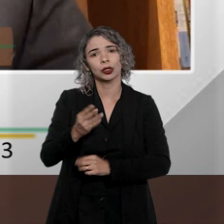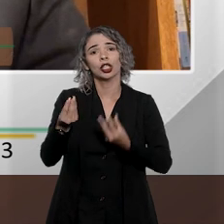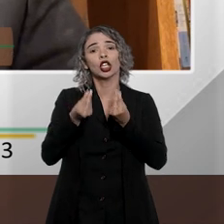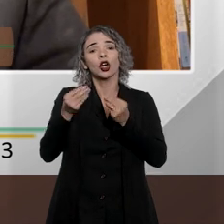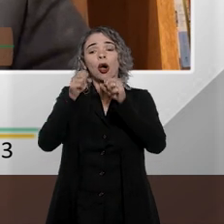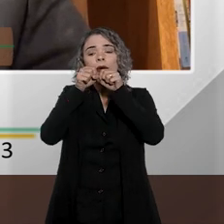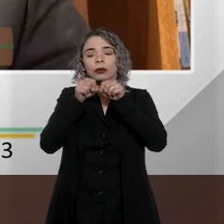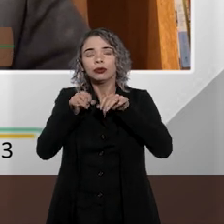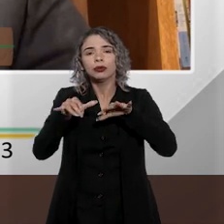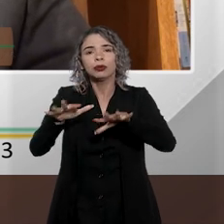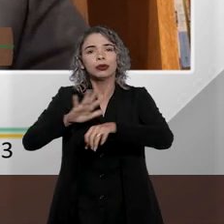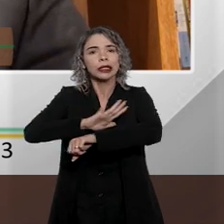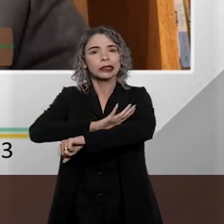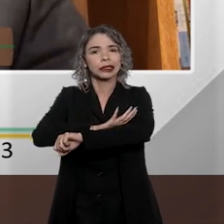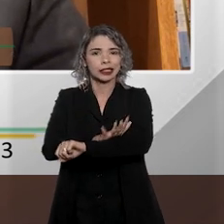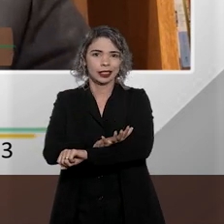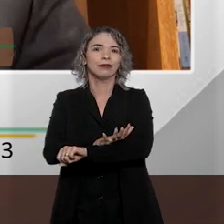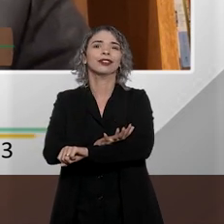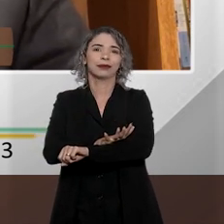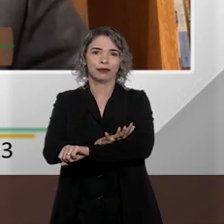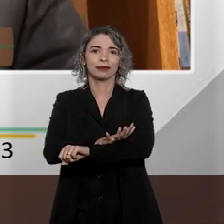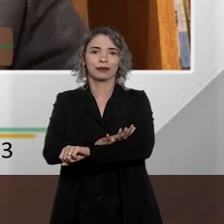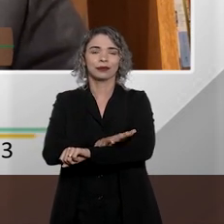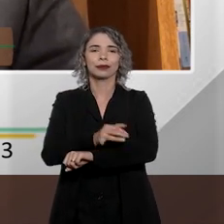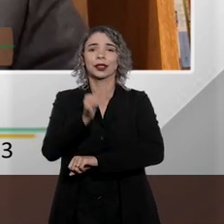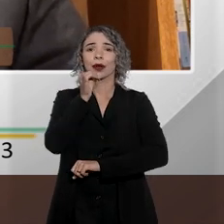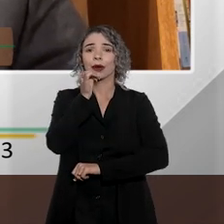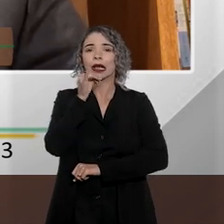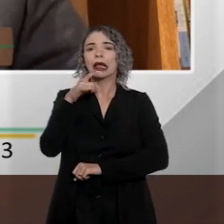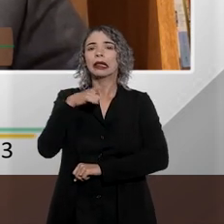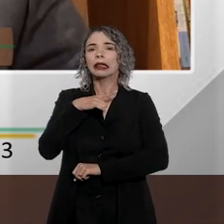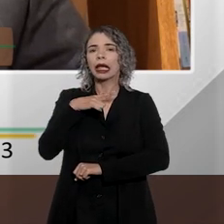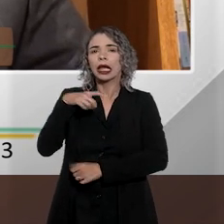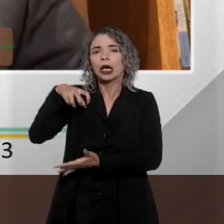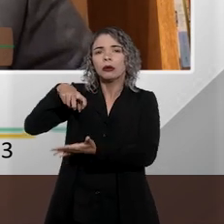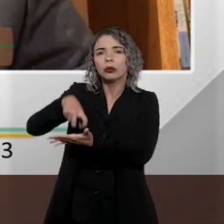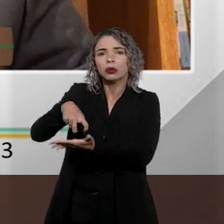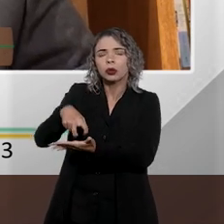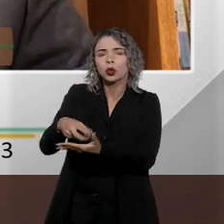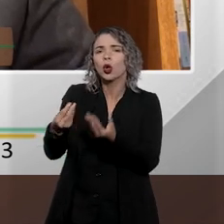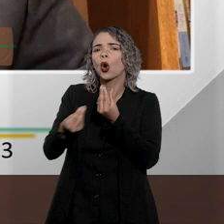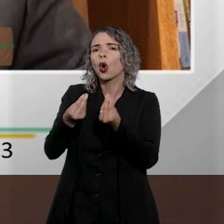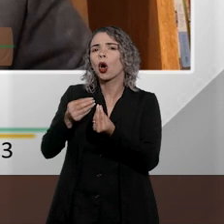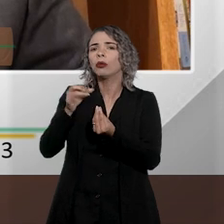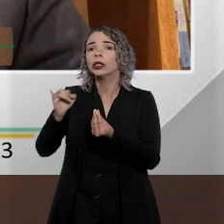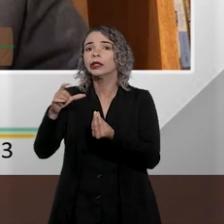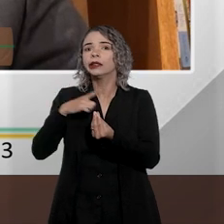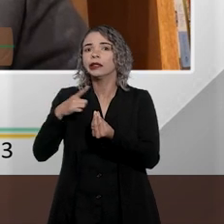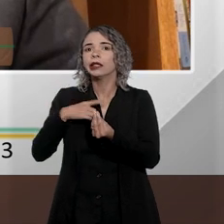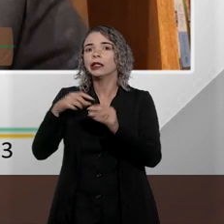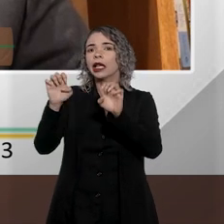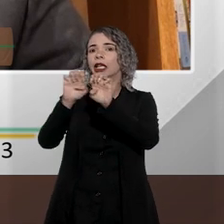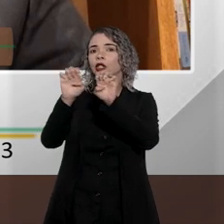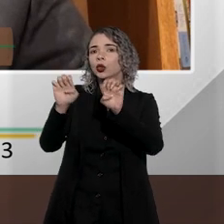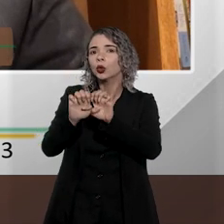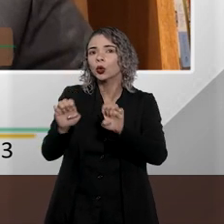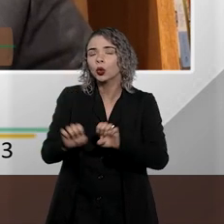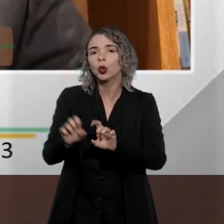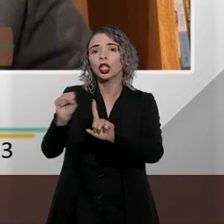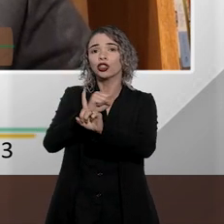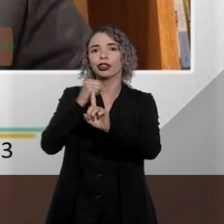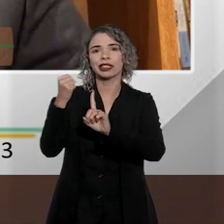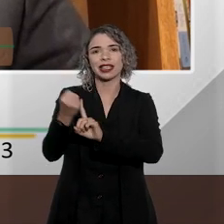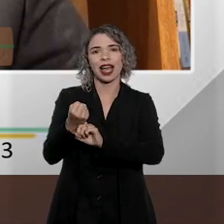disseminada esse racismo, a forma como nós temos um poder punitivo que se manifesta a partir de uma estrutura social que é